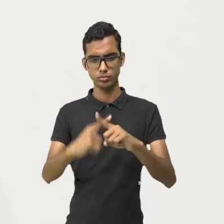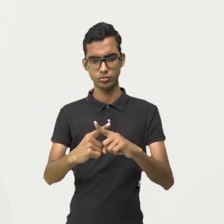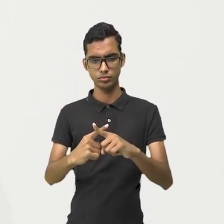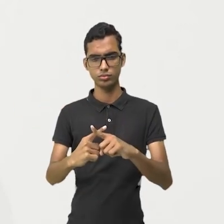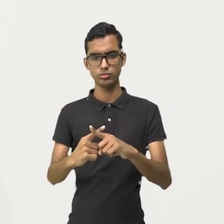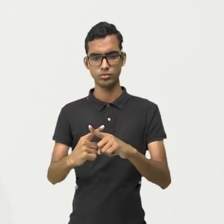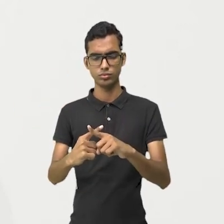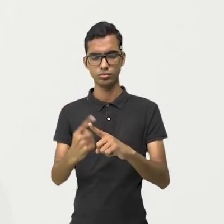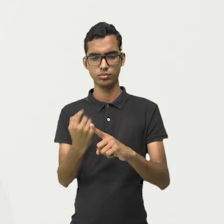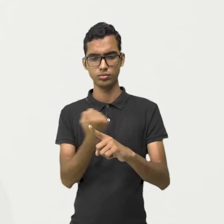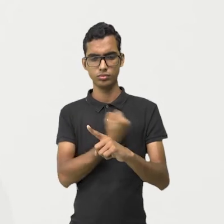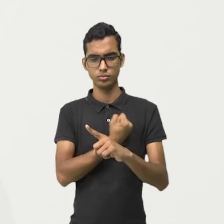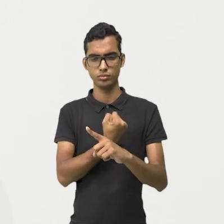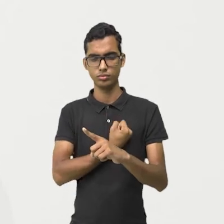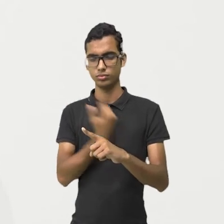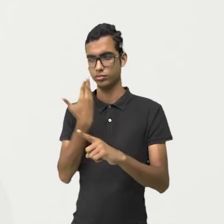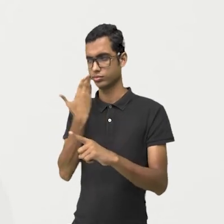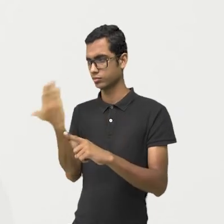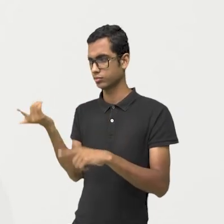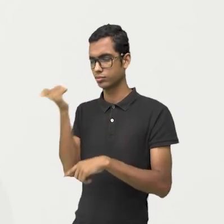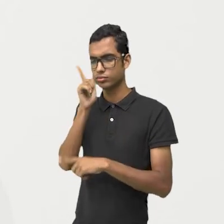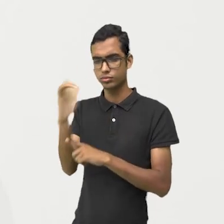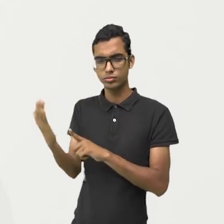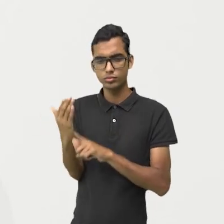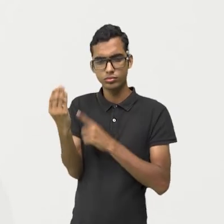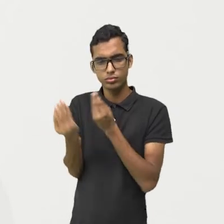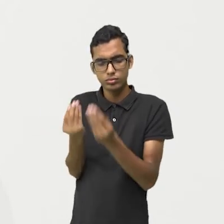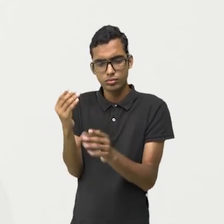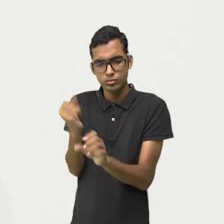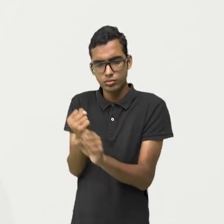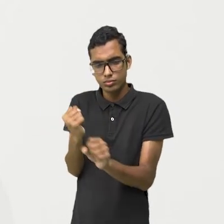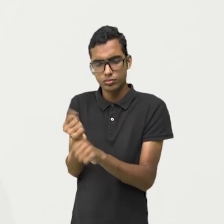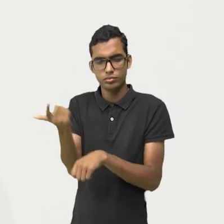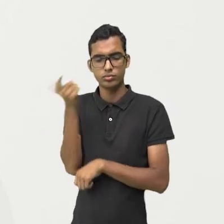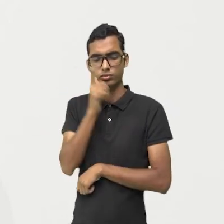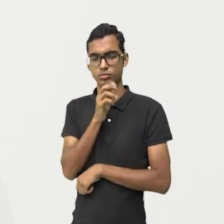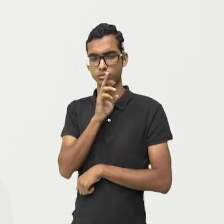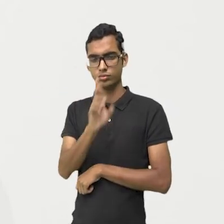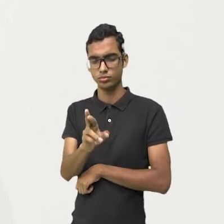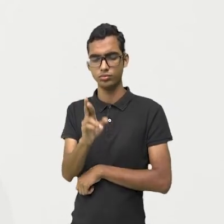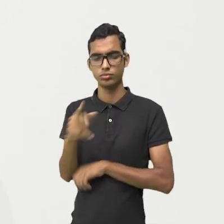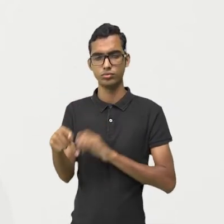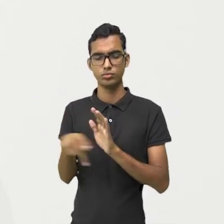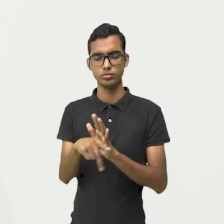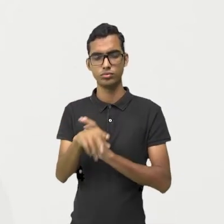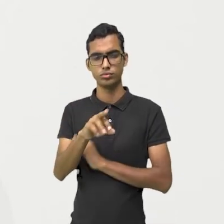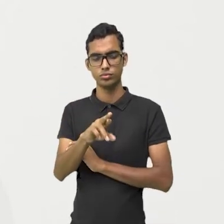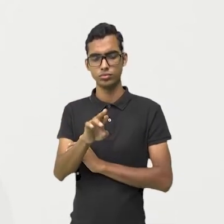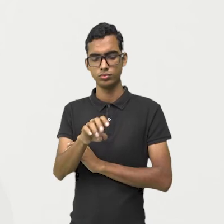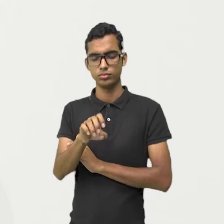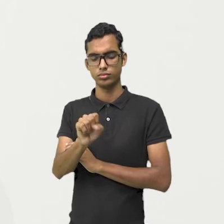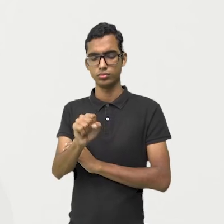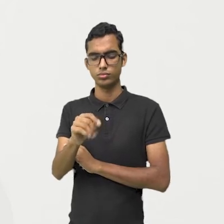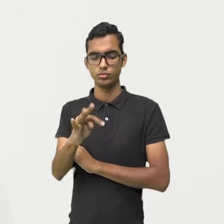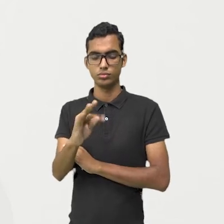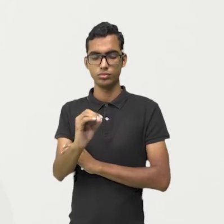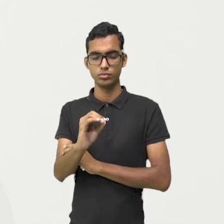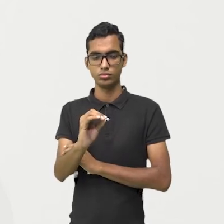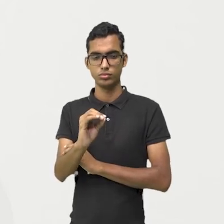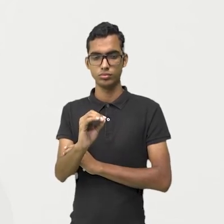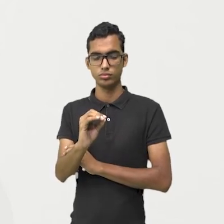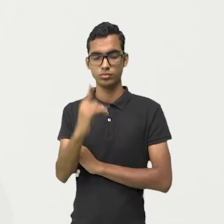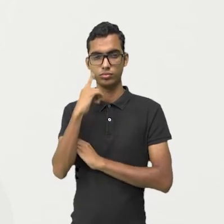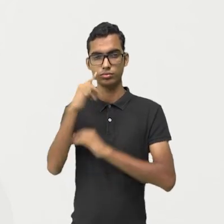-se pelo divisor, traz para cá, executa a conta e você vai obter um resto. É dessa maneira. E a